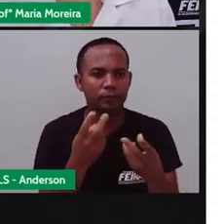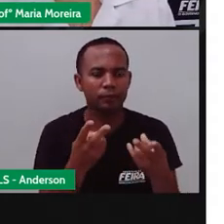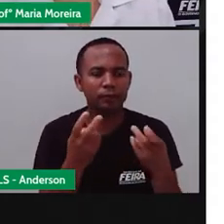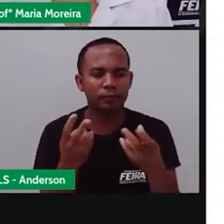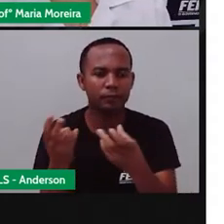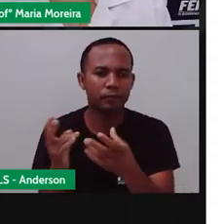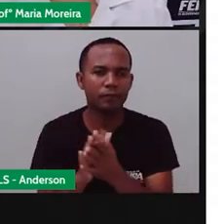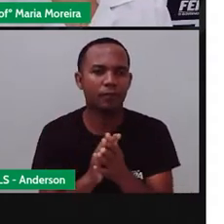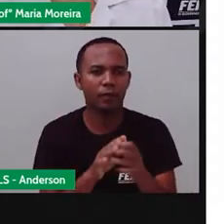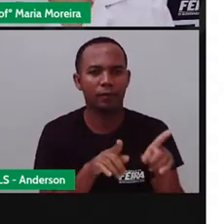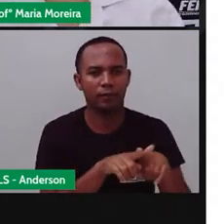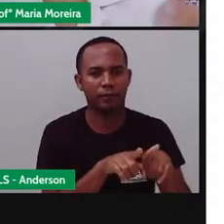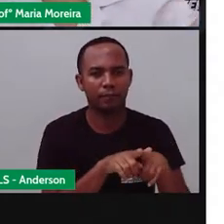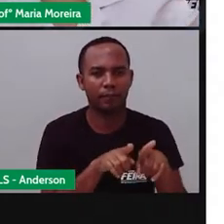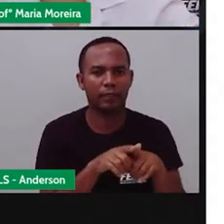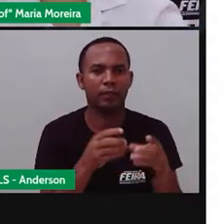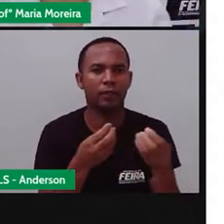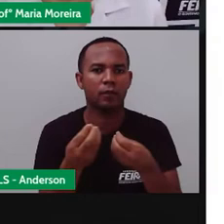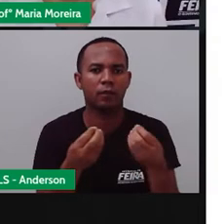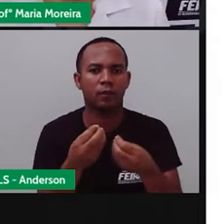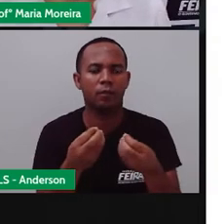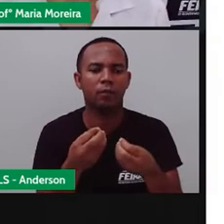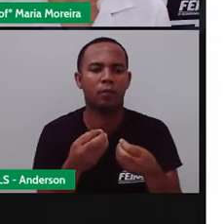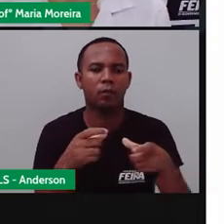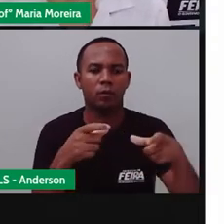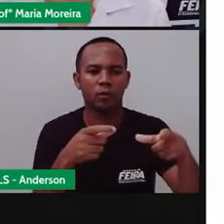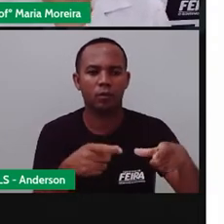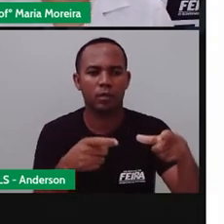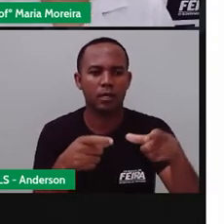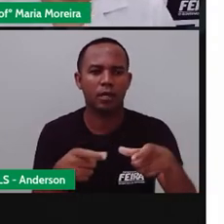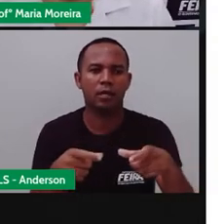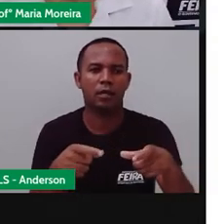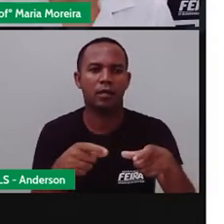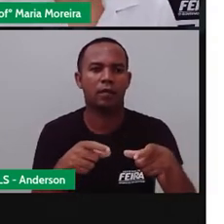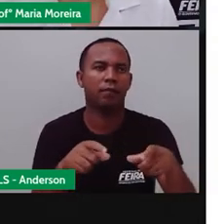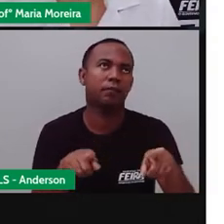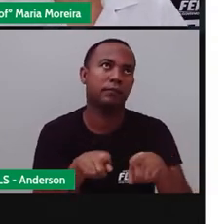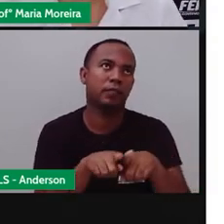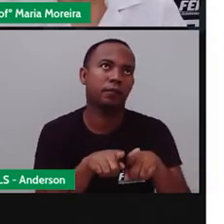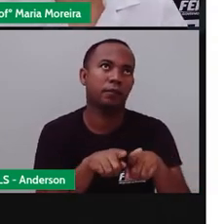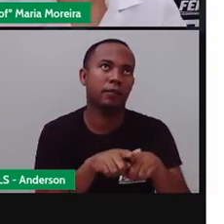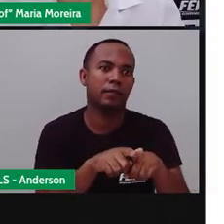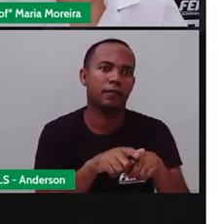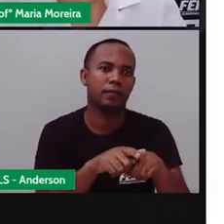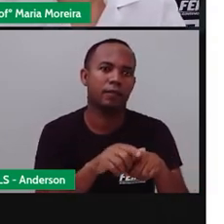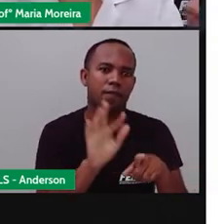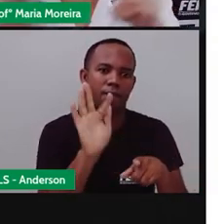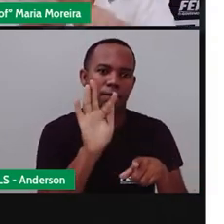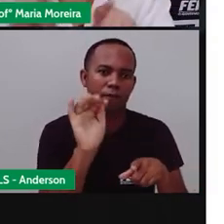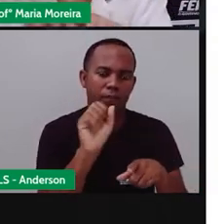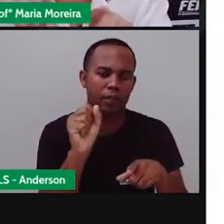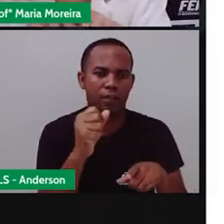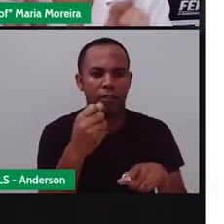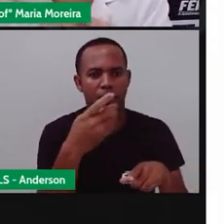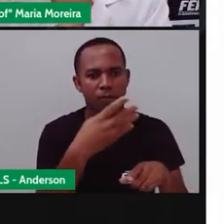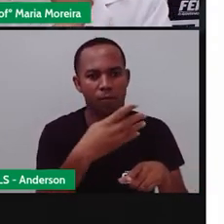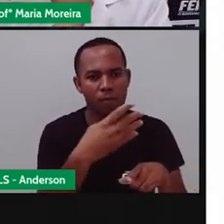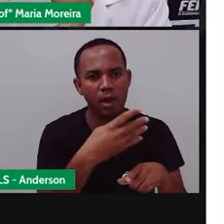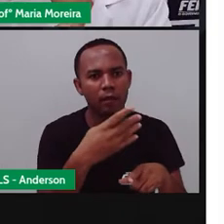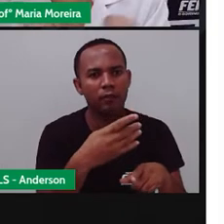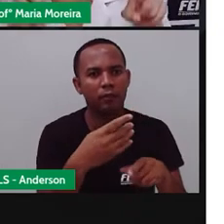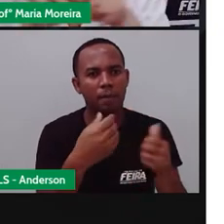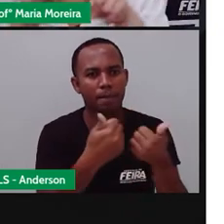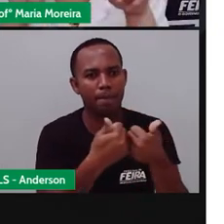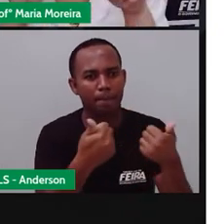de quem mora no Casebe. De quem mora no Alto do Cruzeiro. De quem mora no Feira Quarta. A Rua Nova e o Feira Quatro são bairros tecnicamente